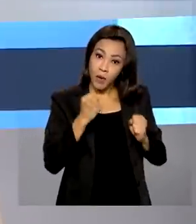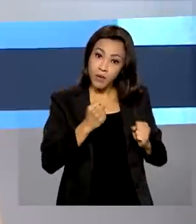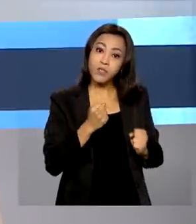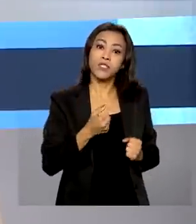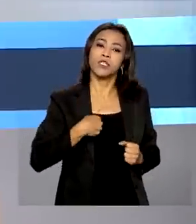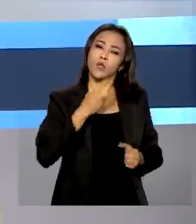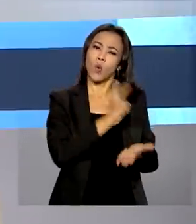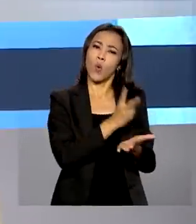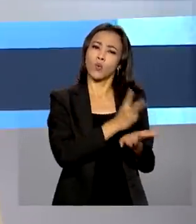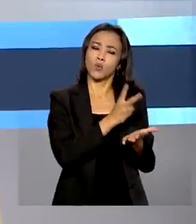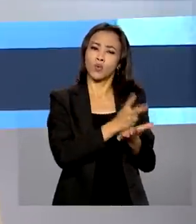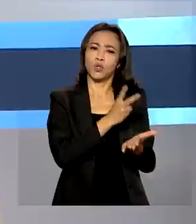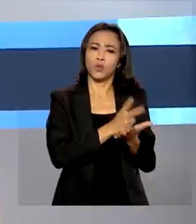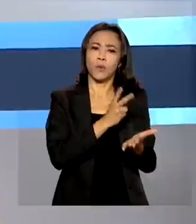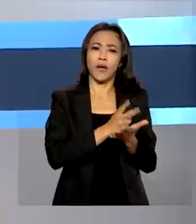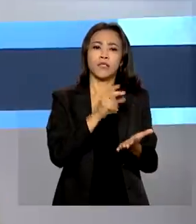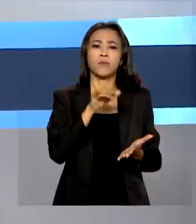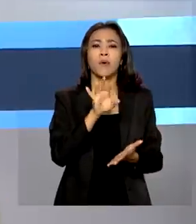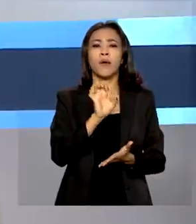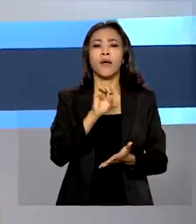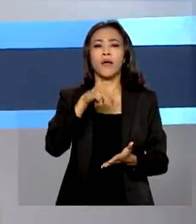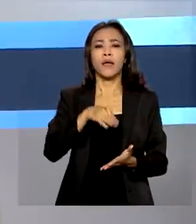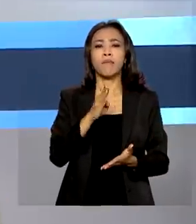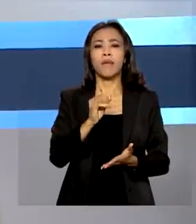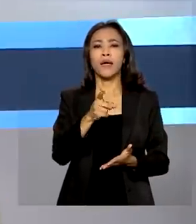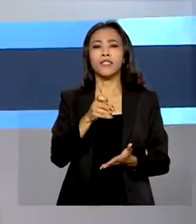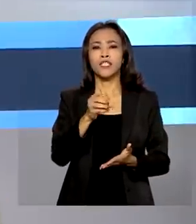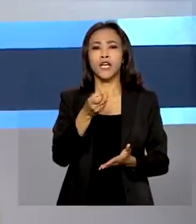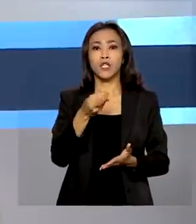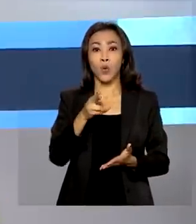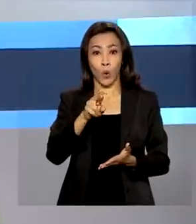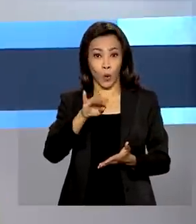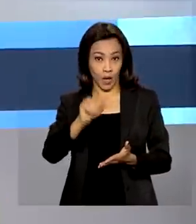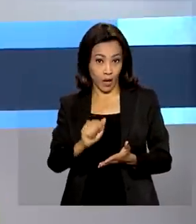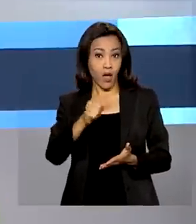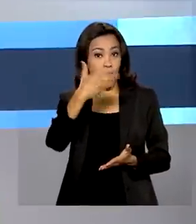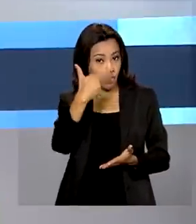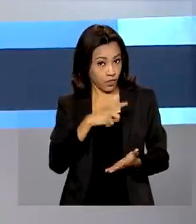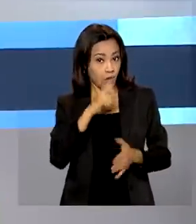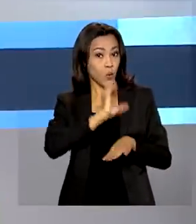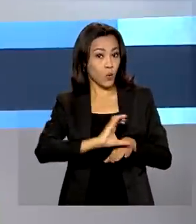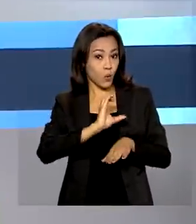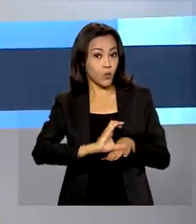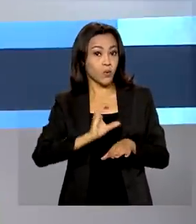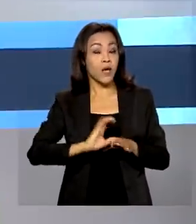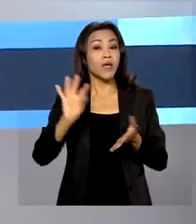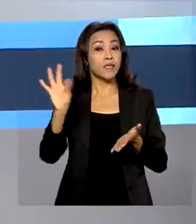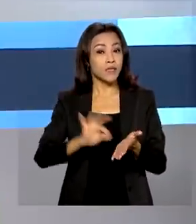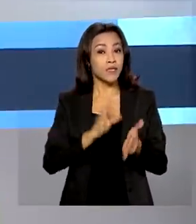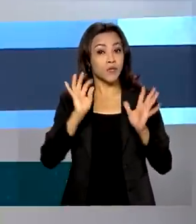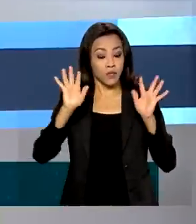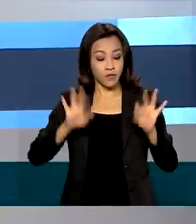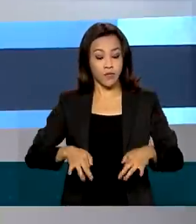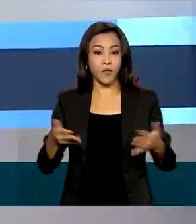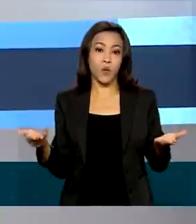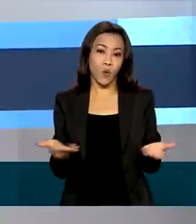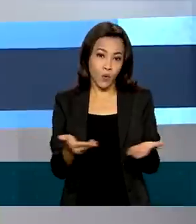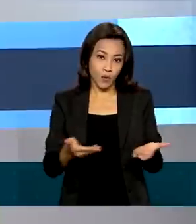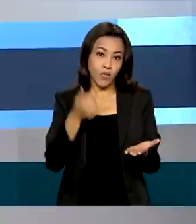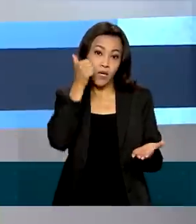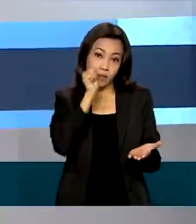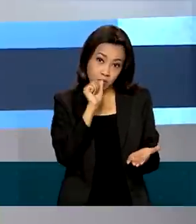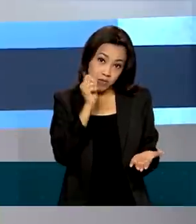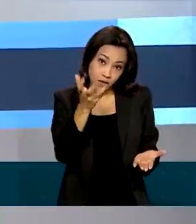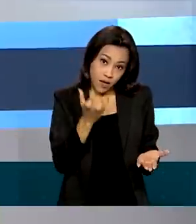programa. Para se tornar uma porta-voz, é oferecido um curso. Mas atenção, as inscrições terminam hoje. As mães que quiserem ser